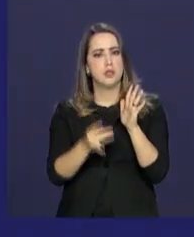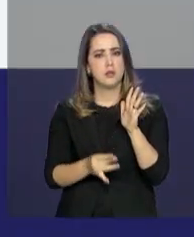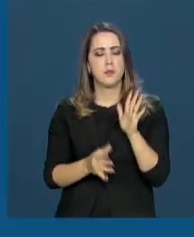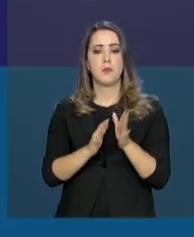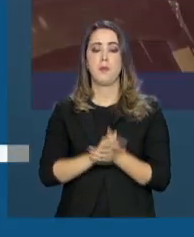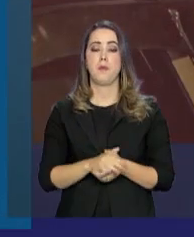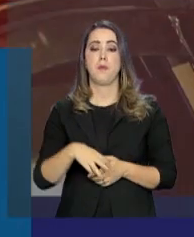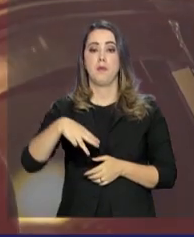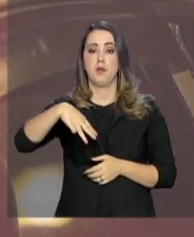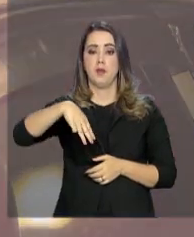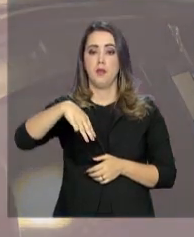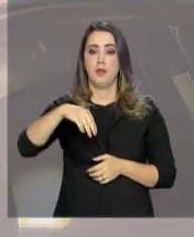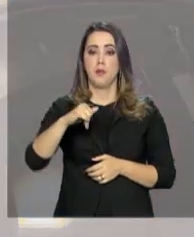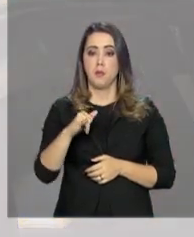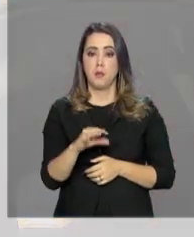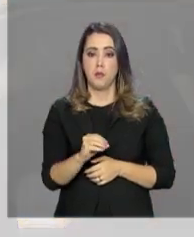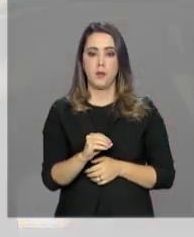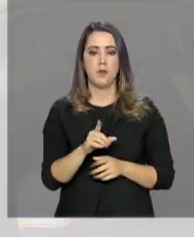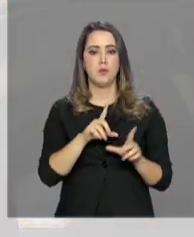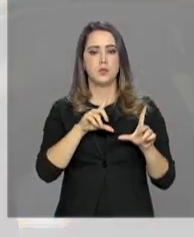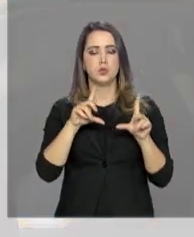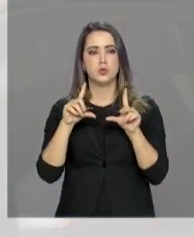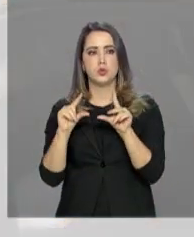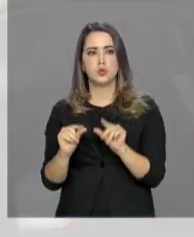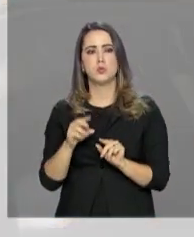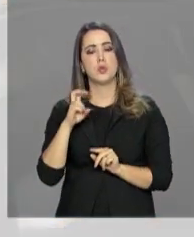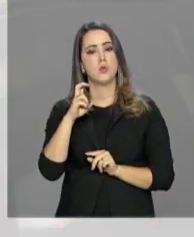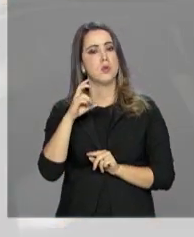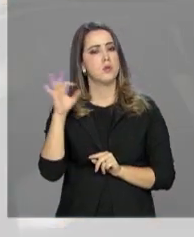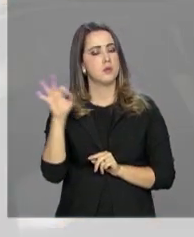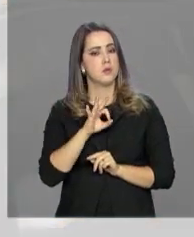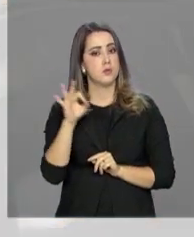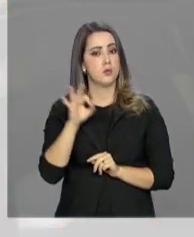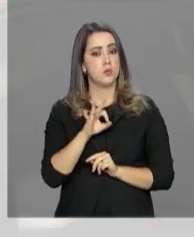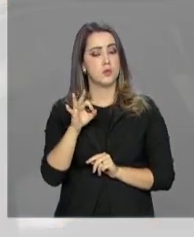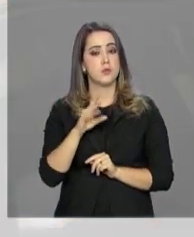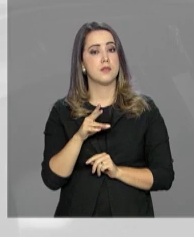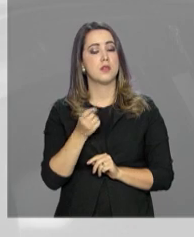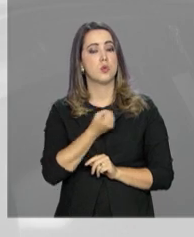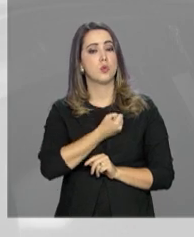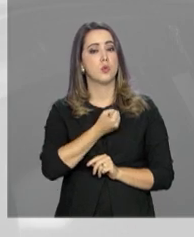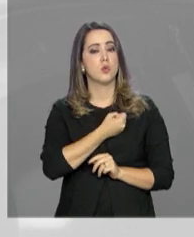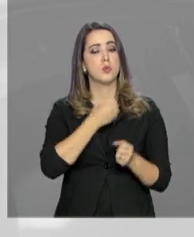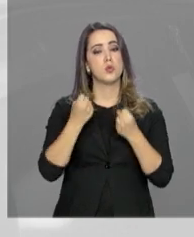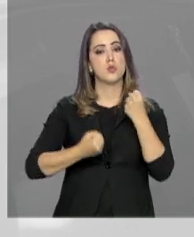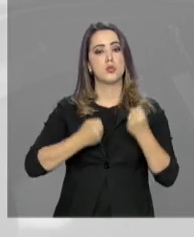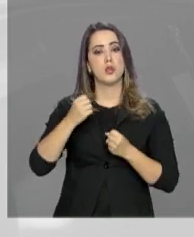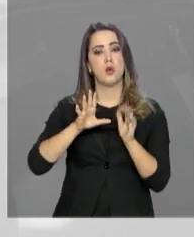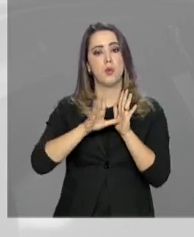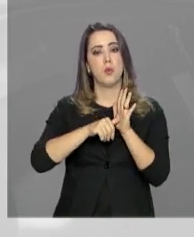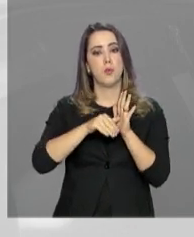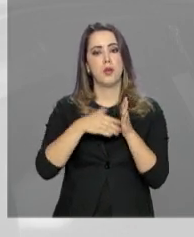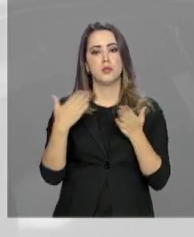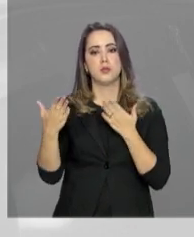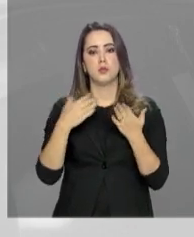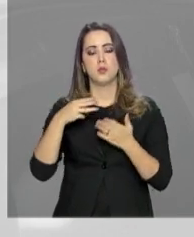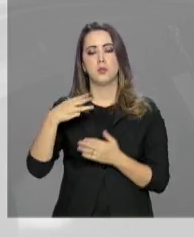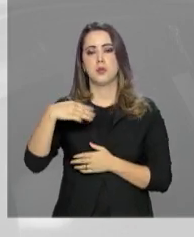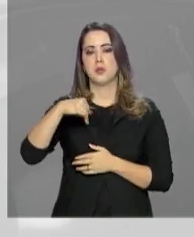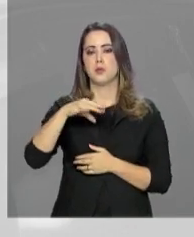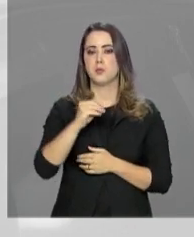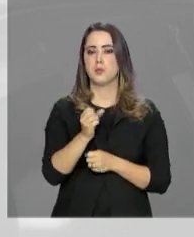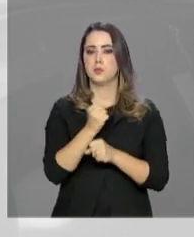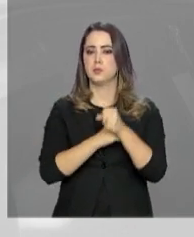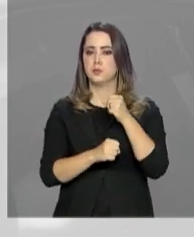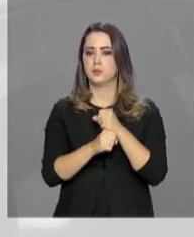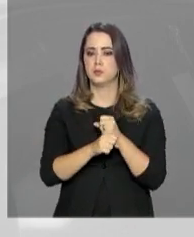Em maio deste ano, houve uma queda de 5% no número de veículos roubados, comparado a maio do ano passado. O número também